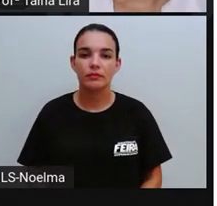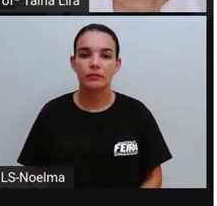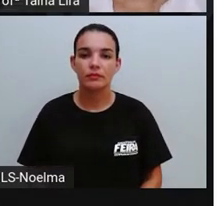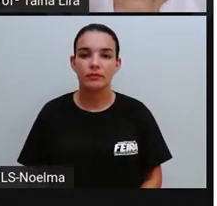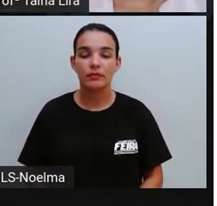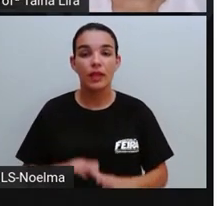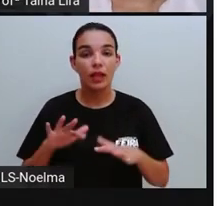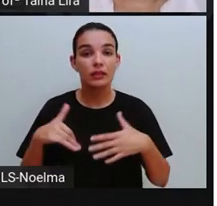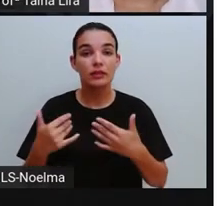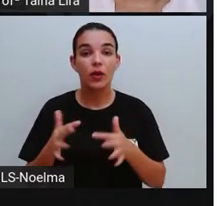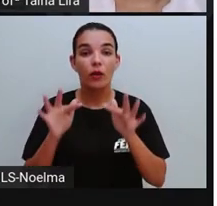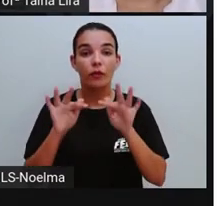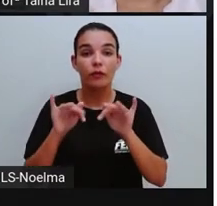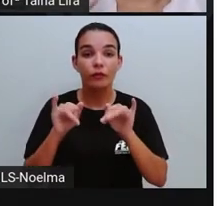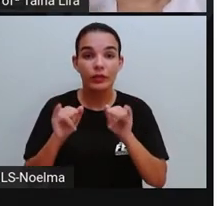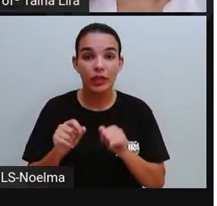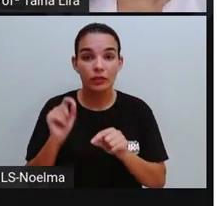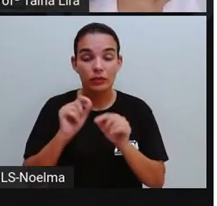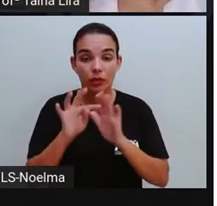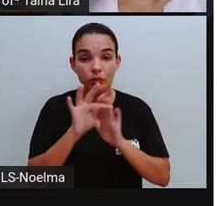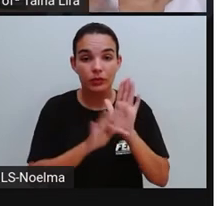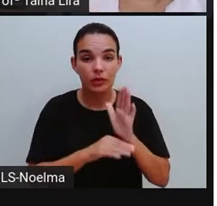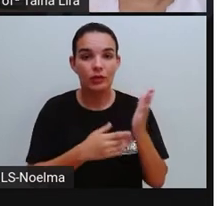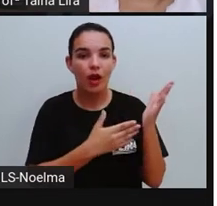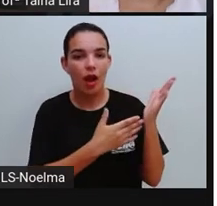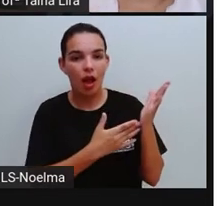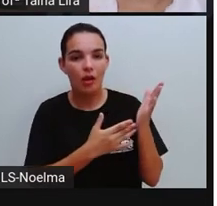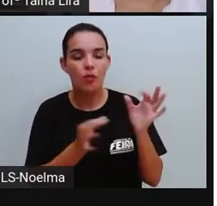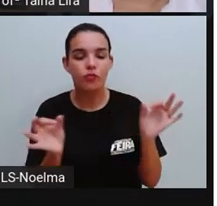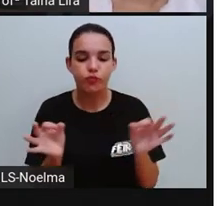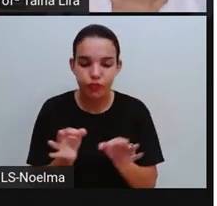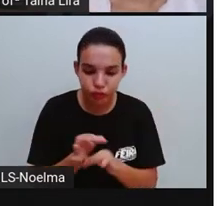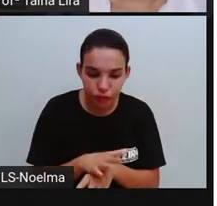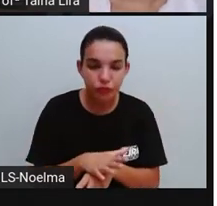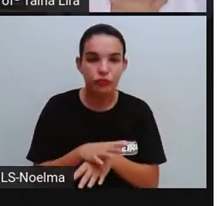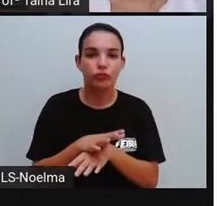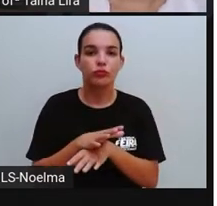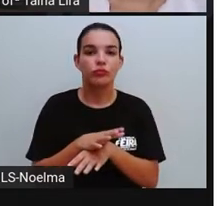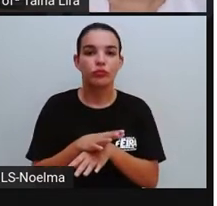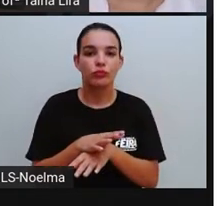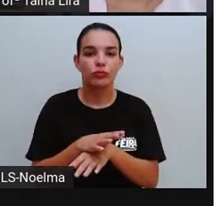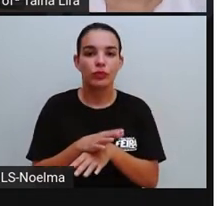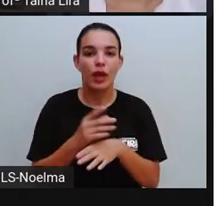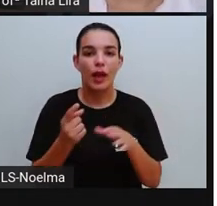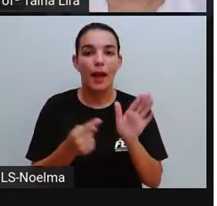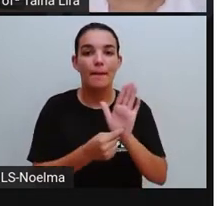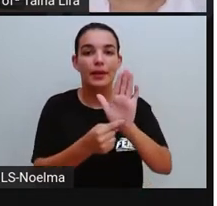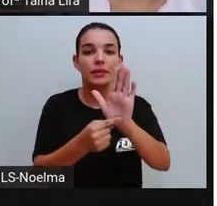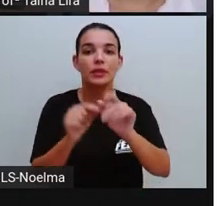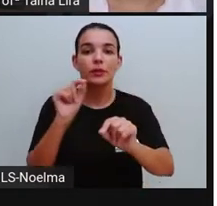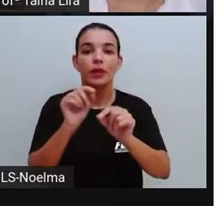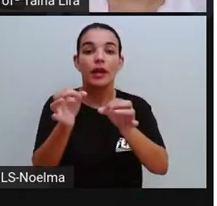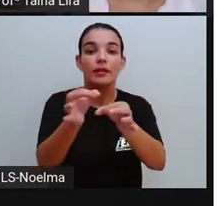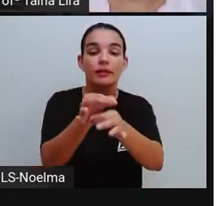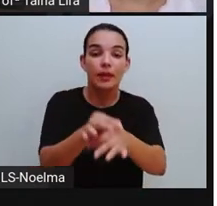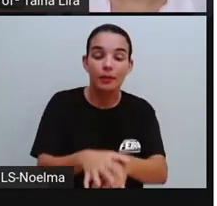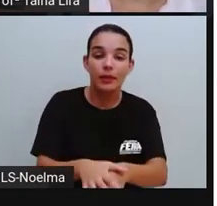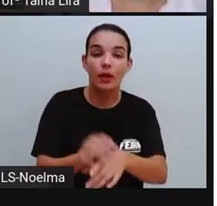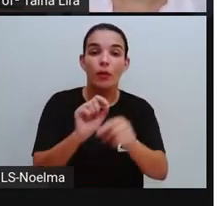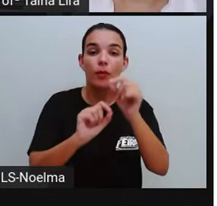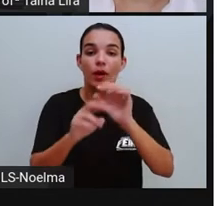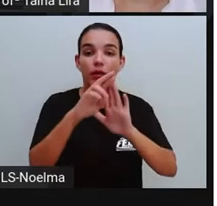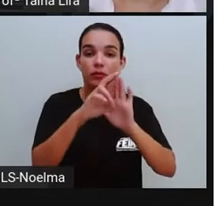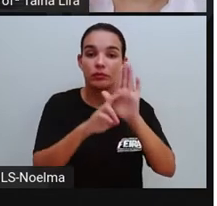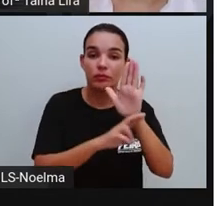E para finalizar o texto, vem a conclusão. Então, apresenta o encerramento do relato e pode contar os